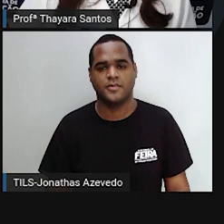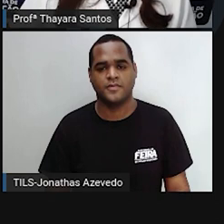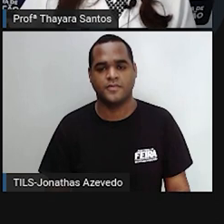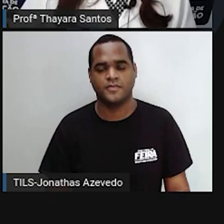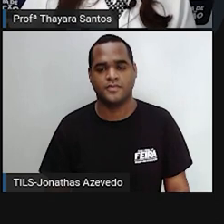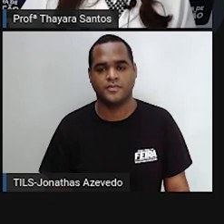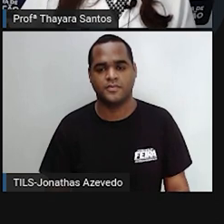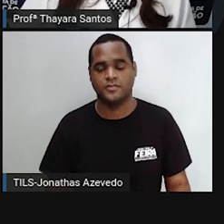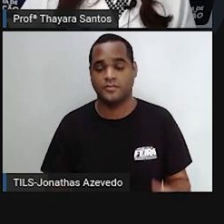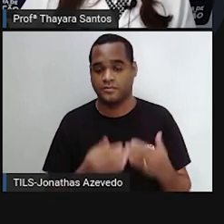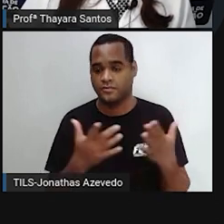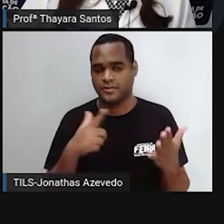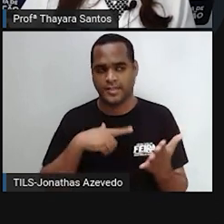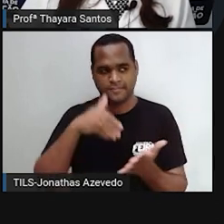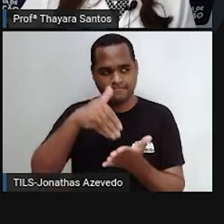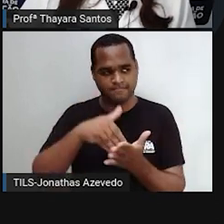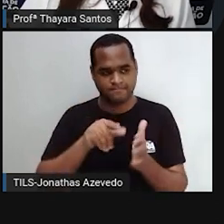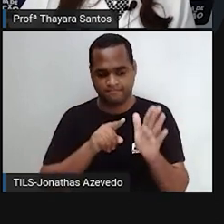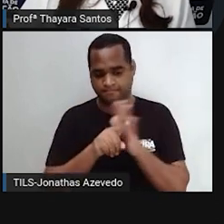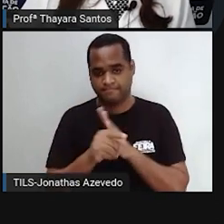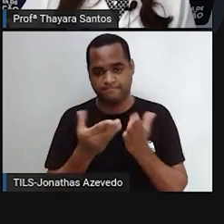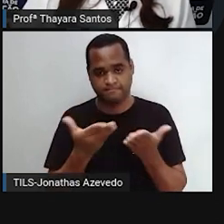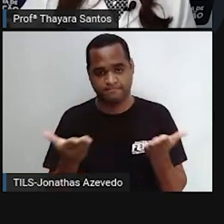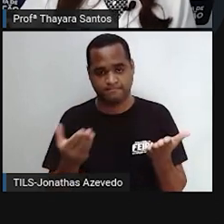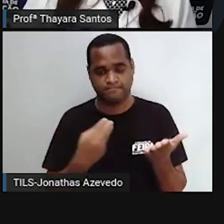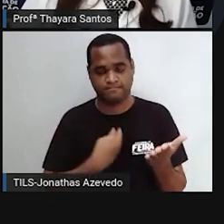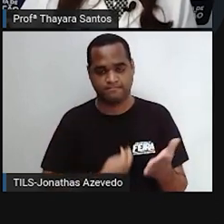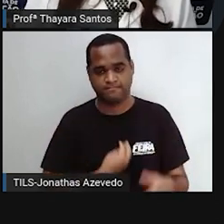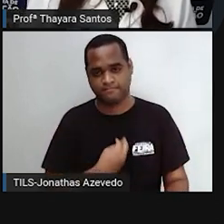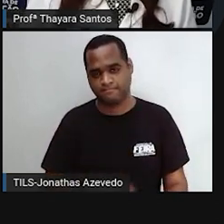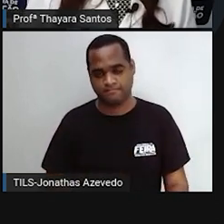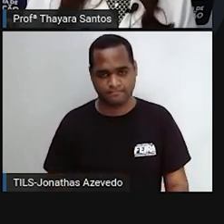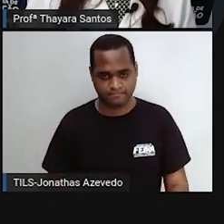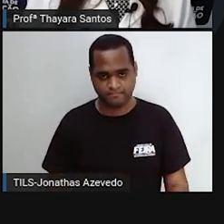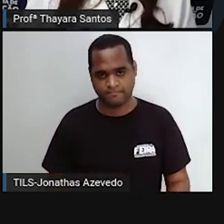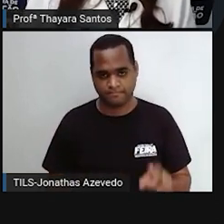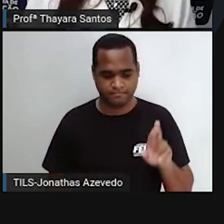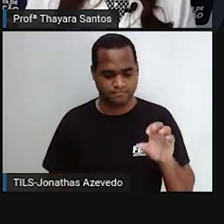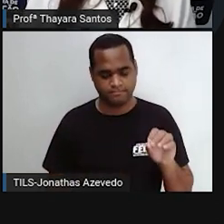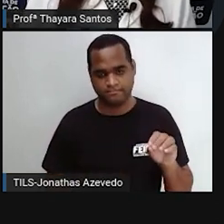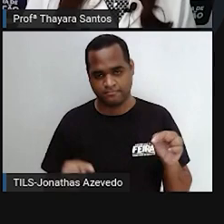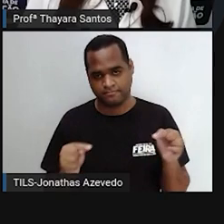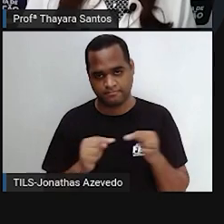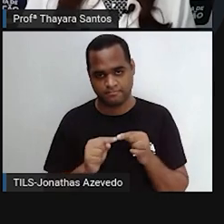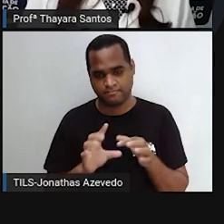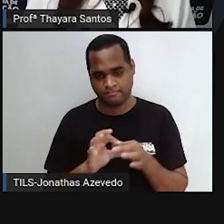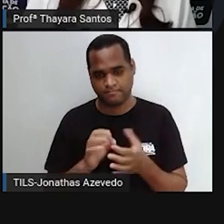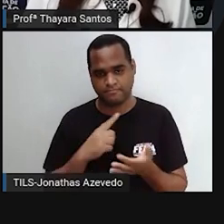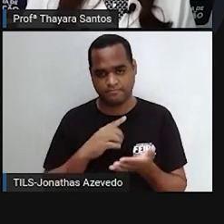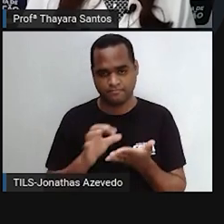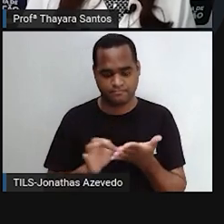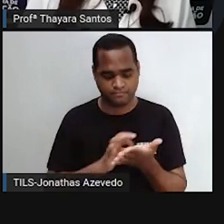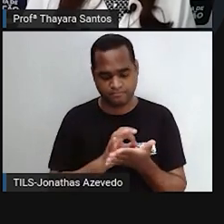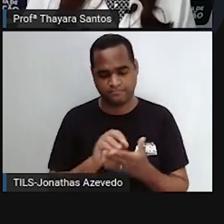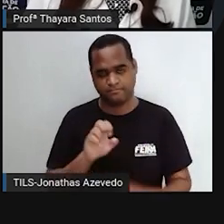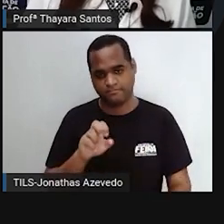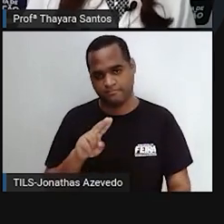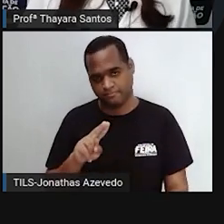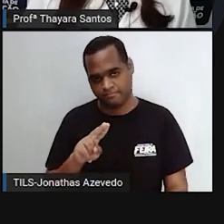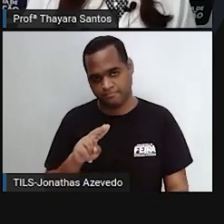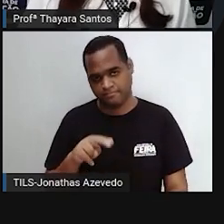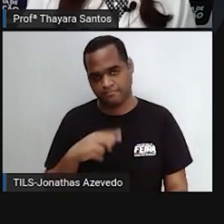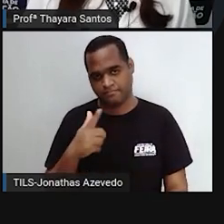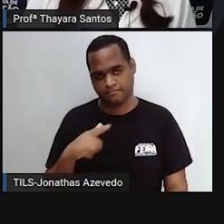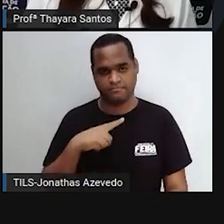Vamos pra última pergunta de hoje agora. Os ribalsomos estão presentes tanto nas aulas eucarióticas quanto nas